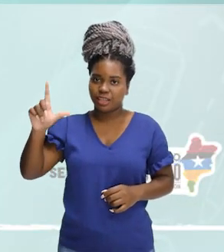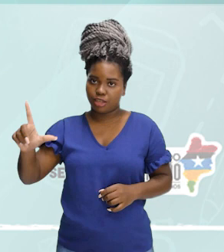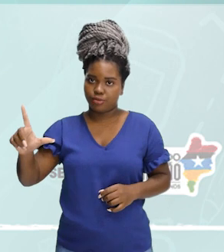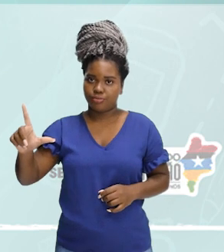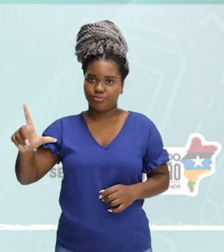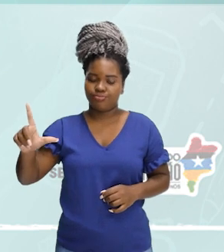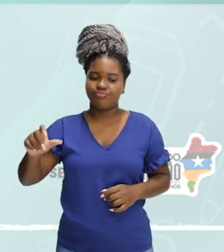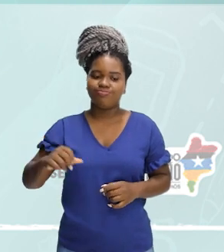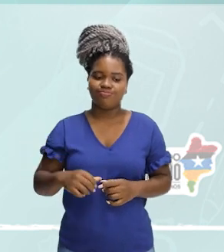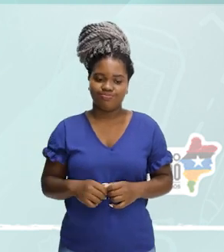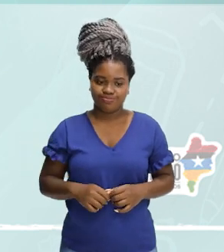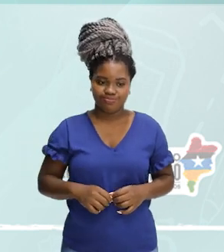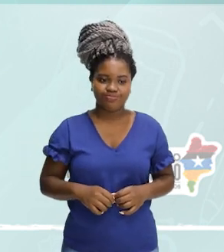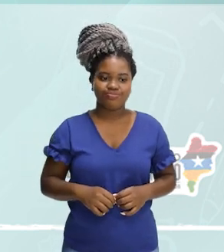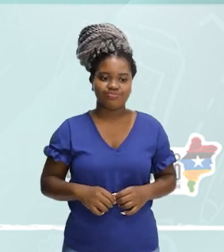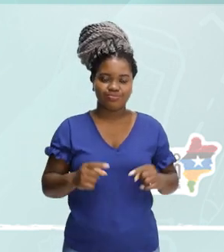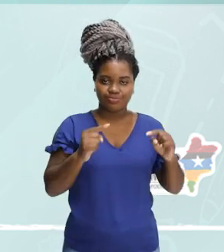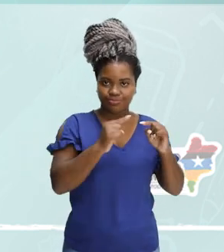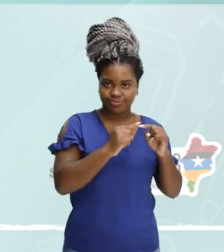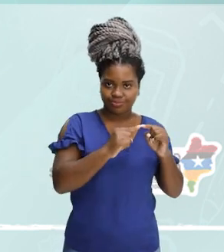combinação.